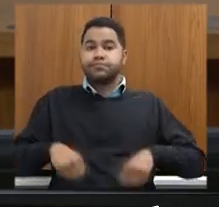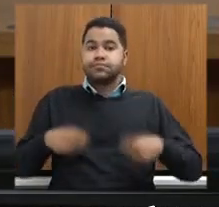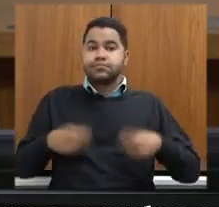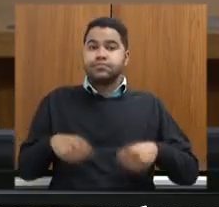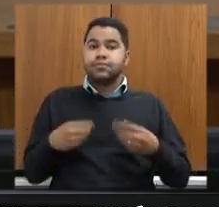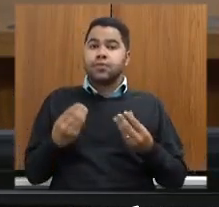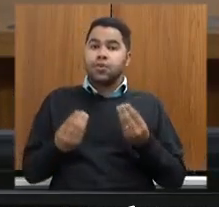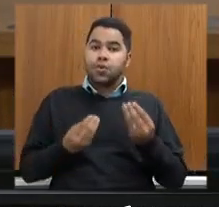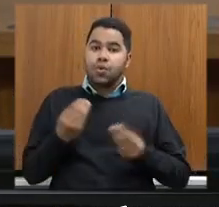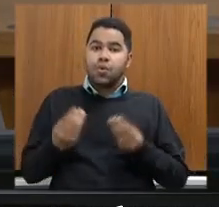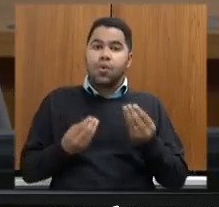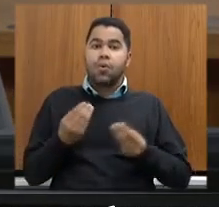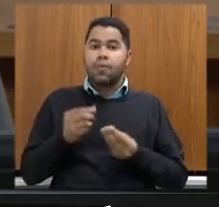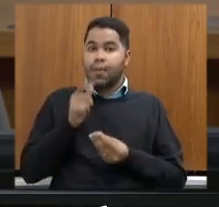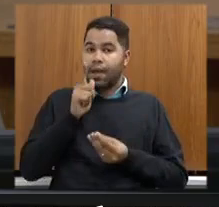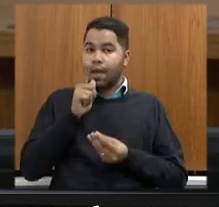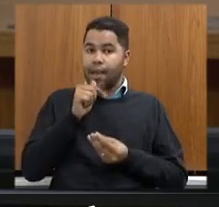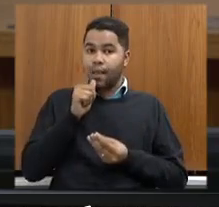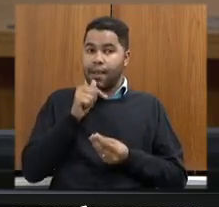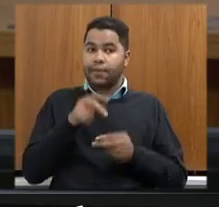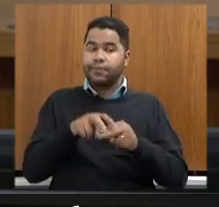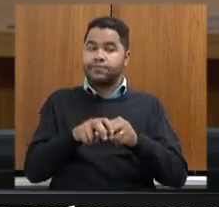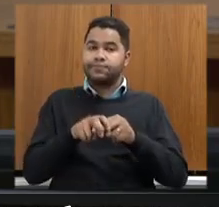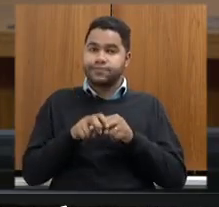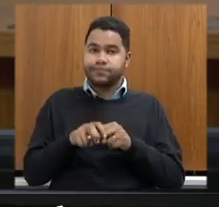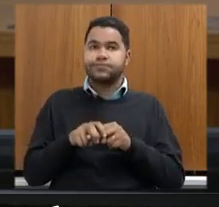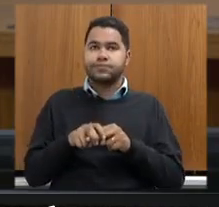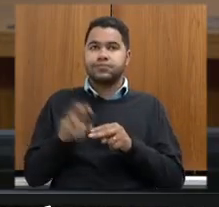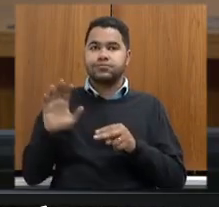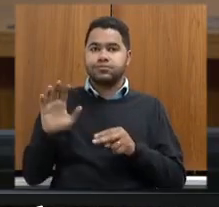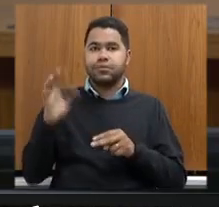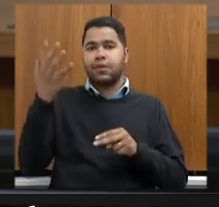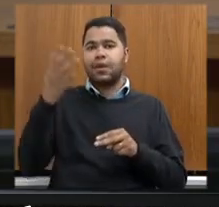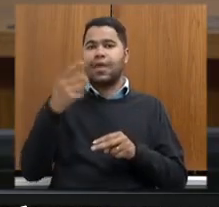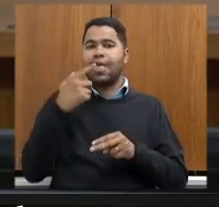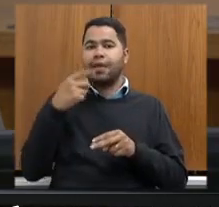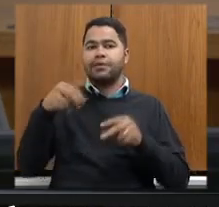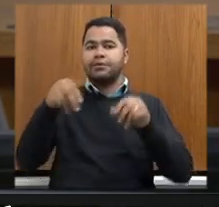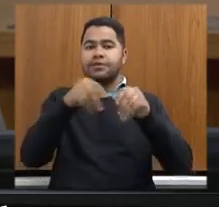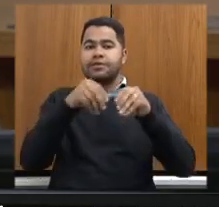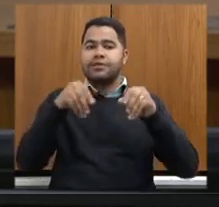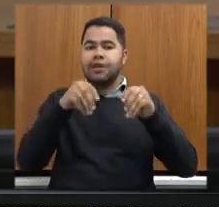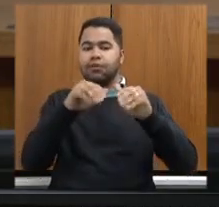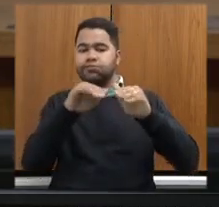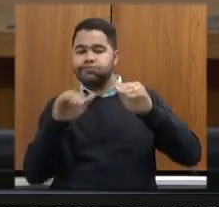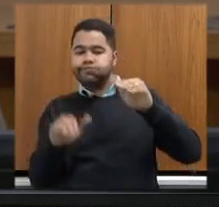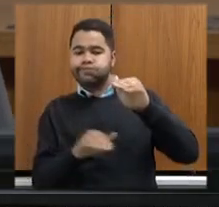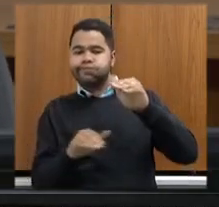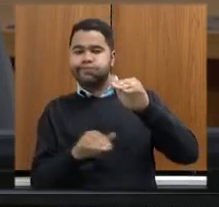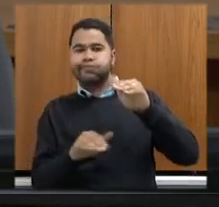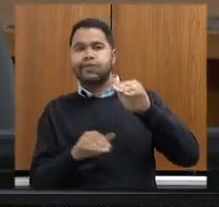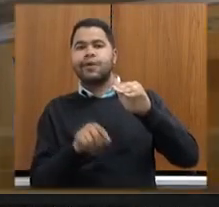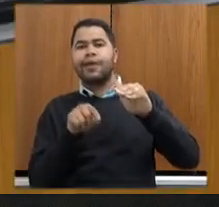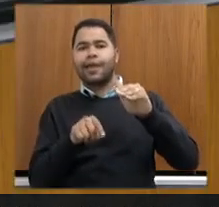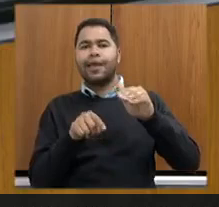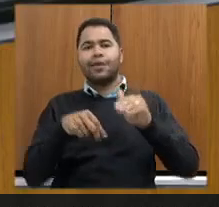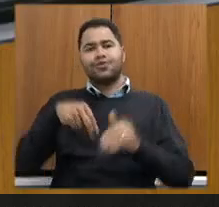potabilização da água em função de ocorrência de sais em água subterrânea no Norte de Minas.